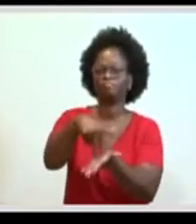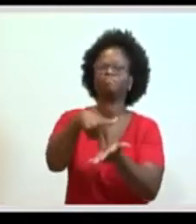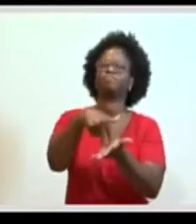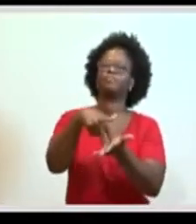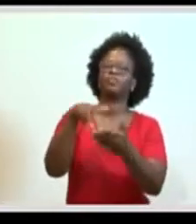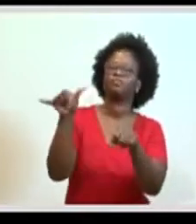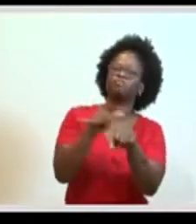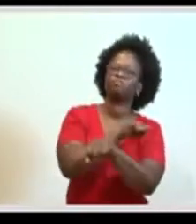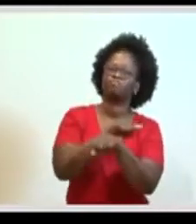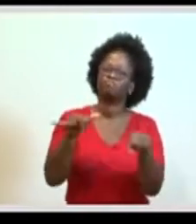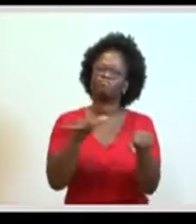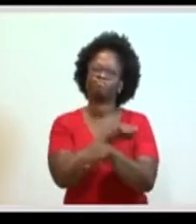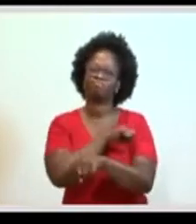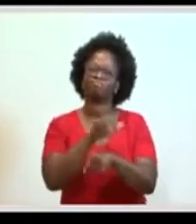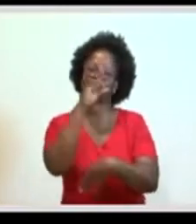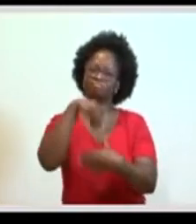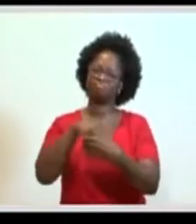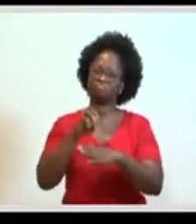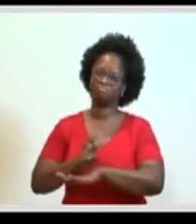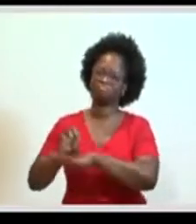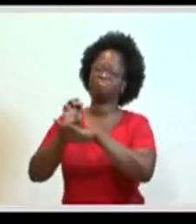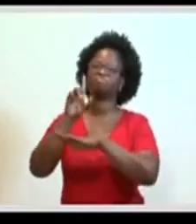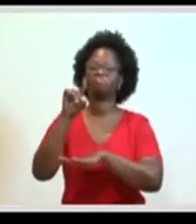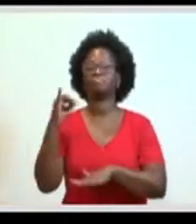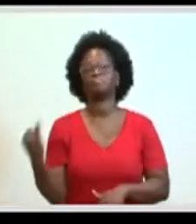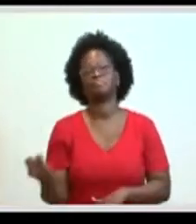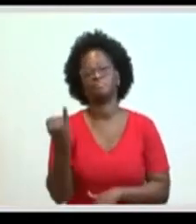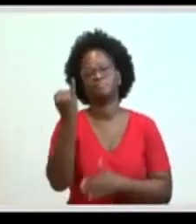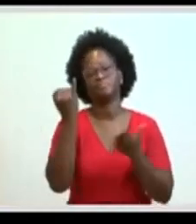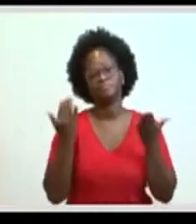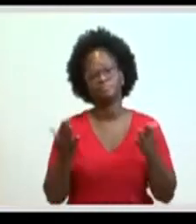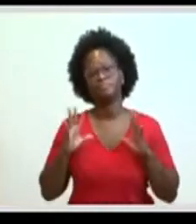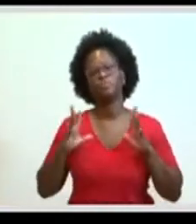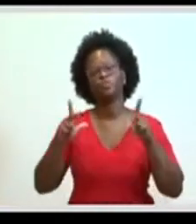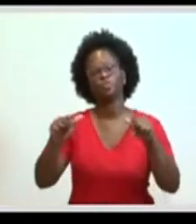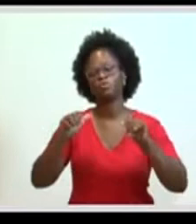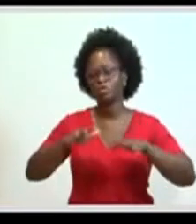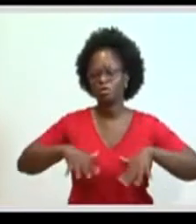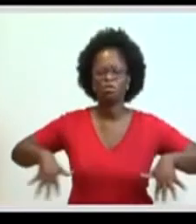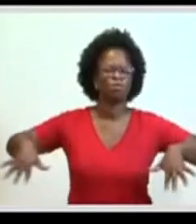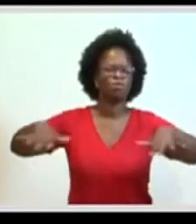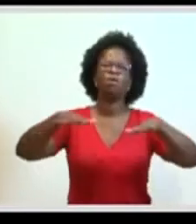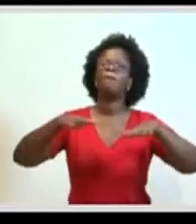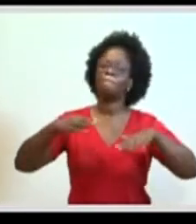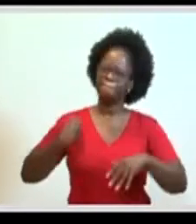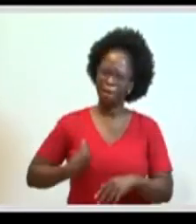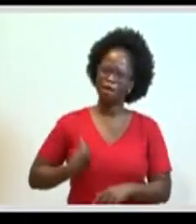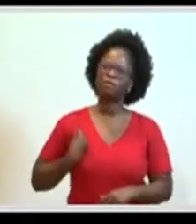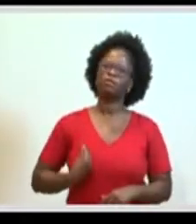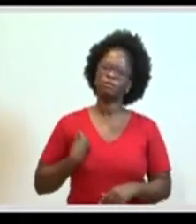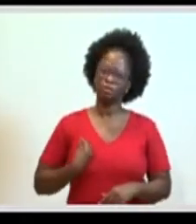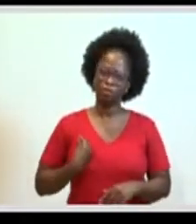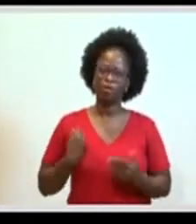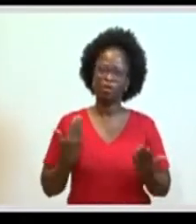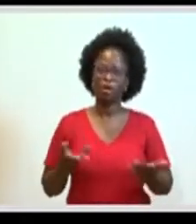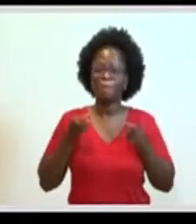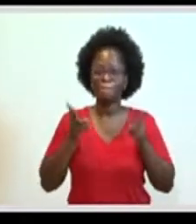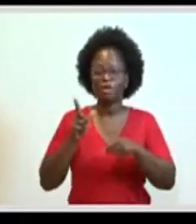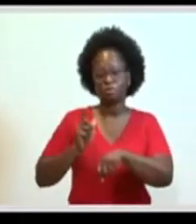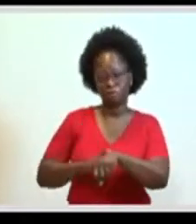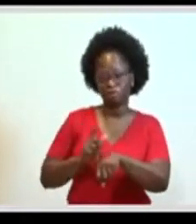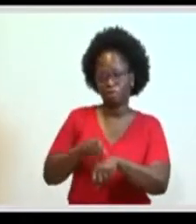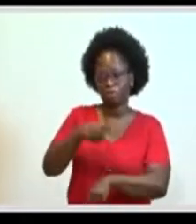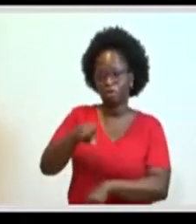estratégica de Estado, é muito importante que toda a comunidade participe. Ao mesmo tempo, nós temos